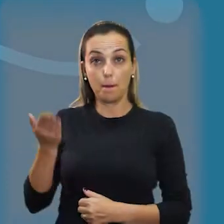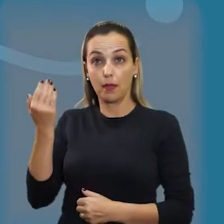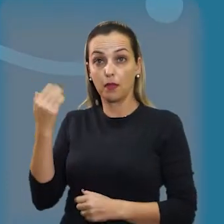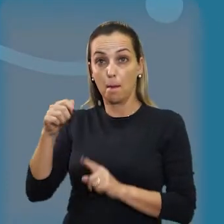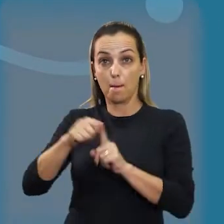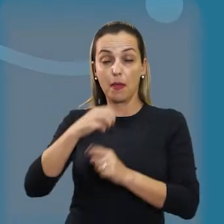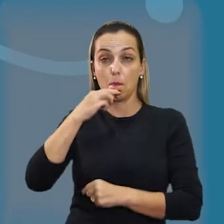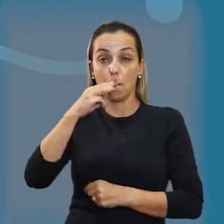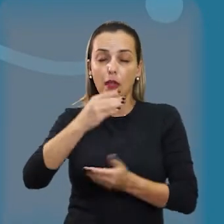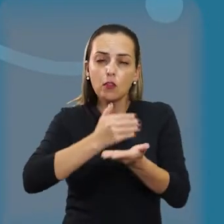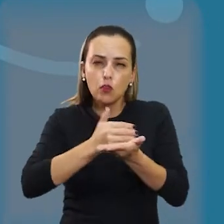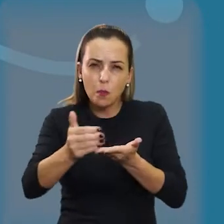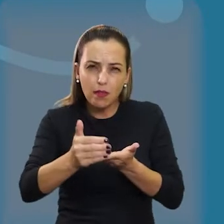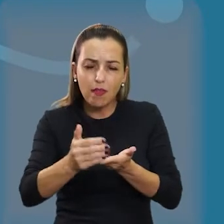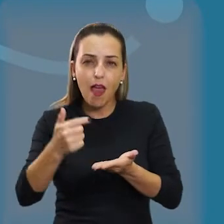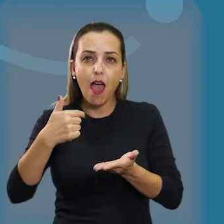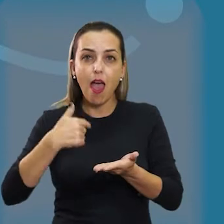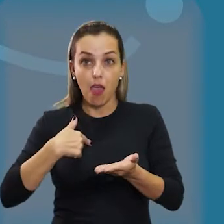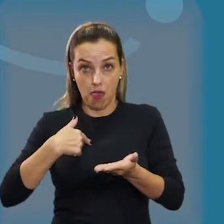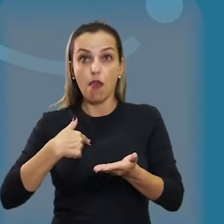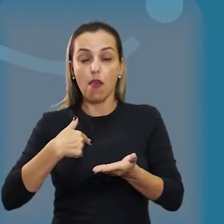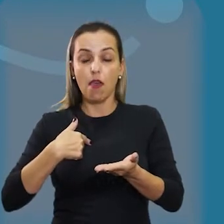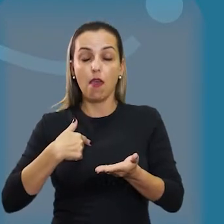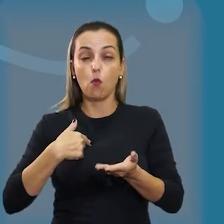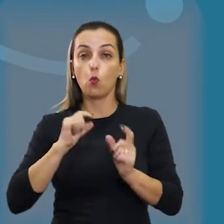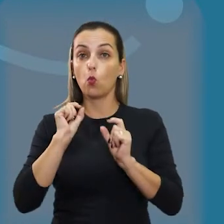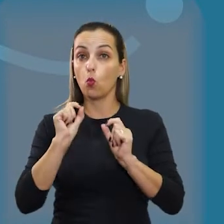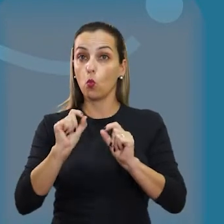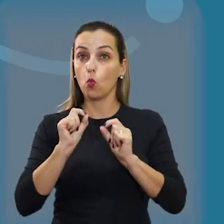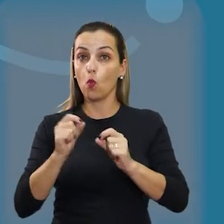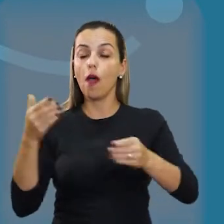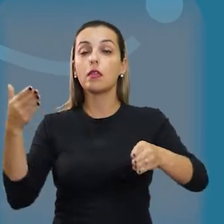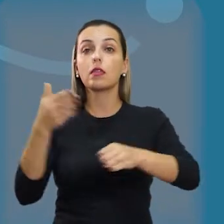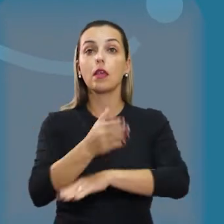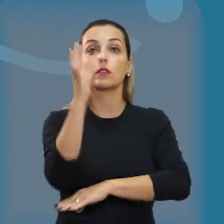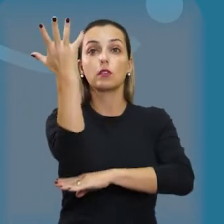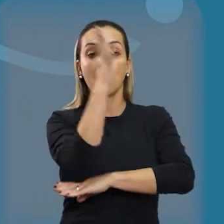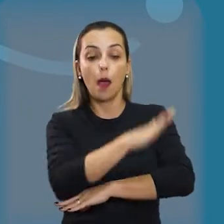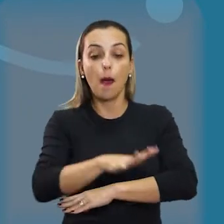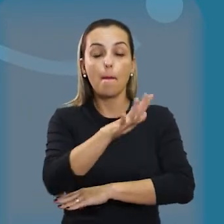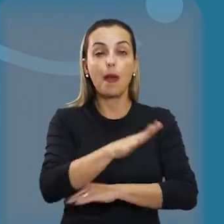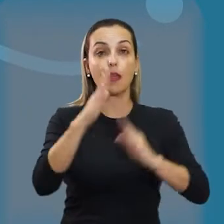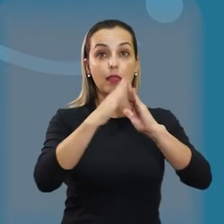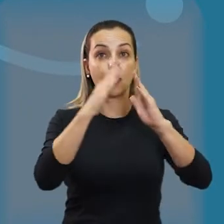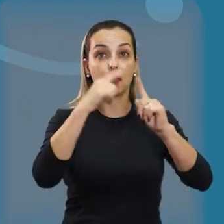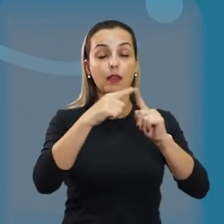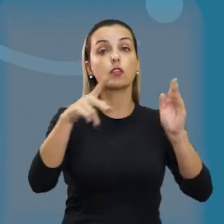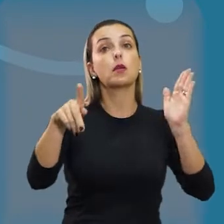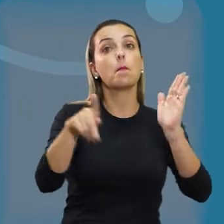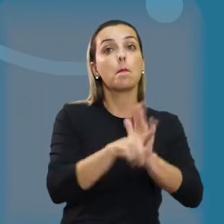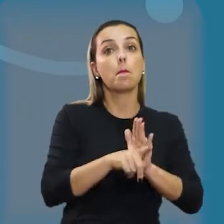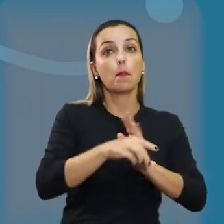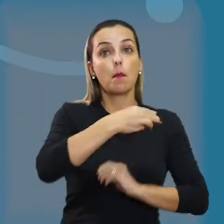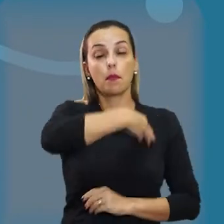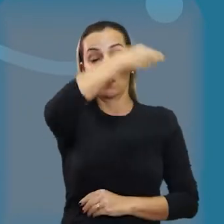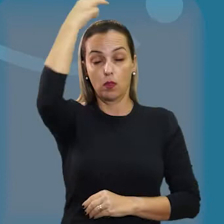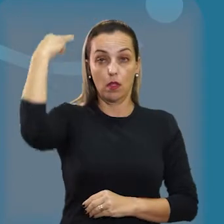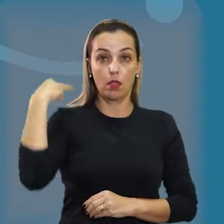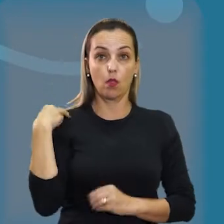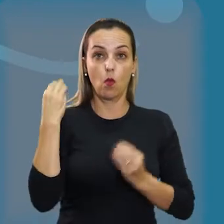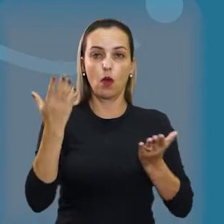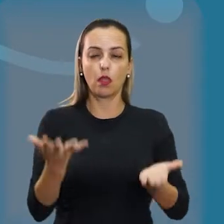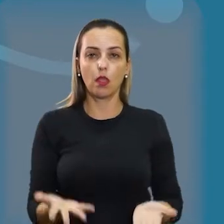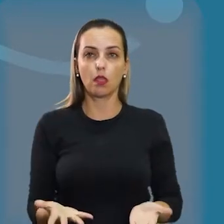No começo de março, estive na praça Nossa Senhora das Graças, a pedido de munícipes, onde